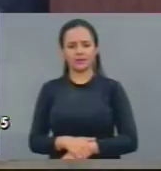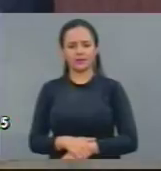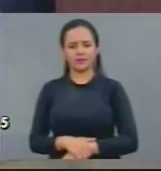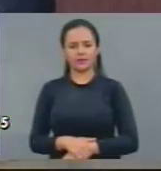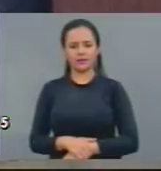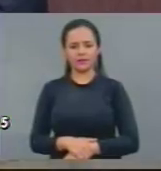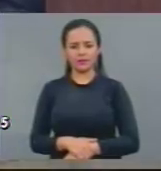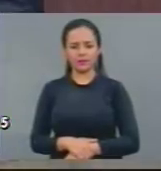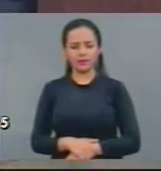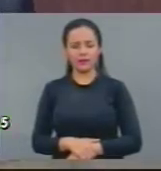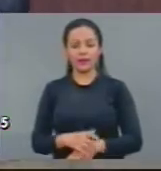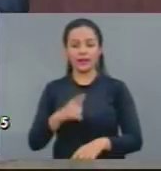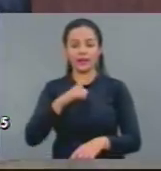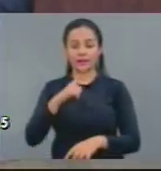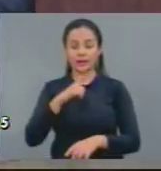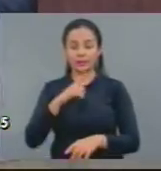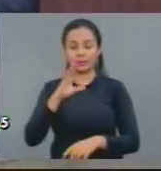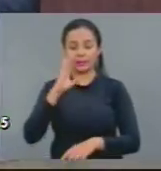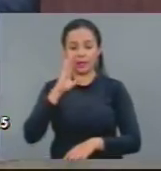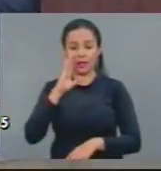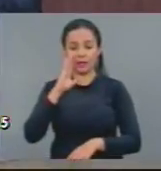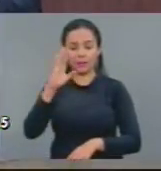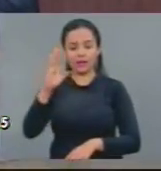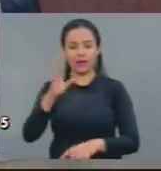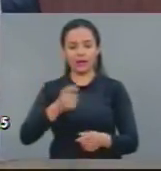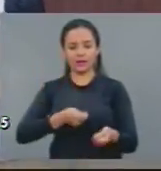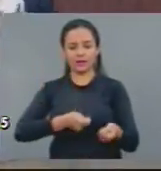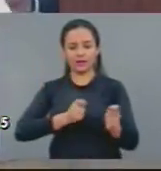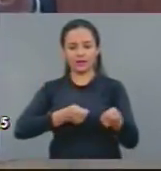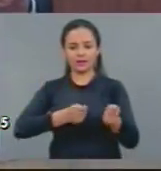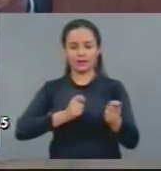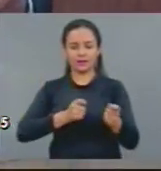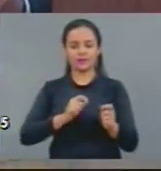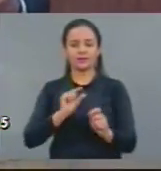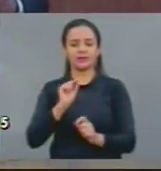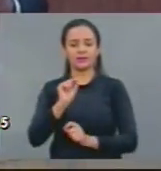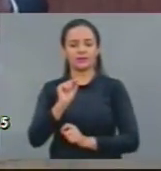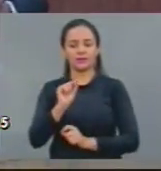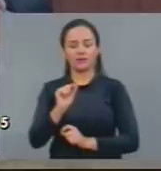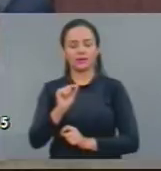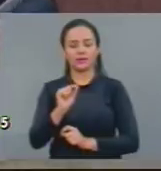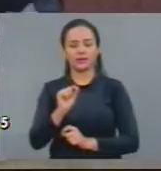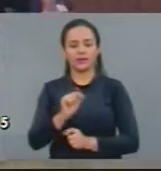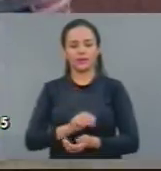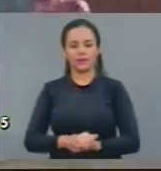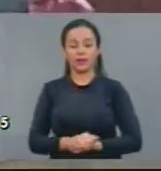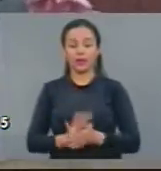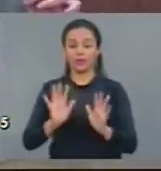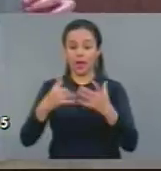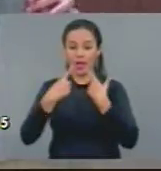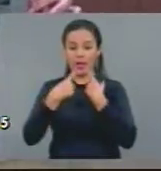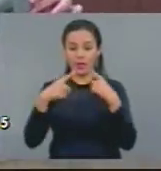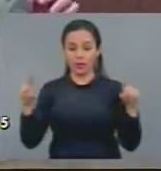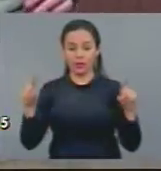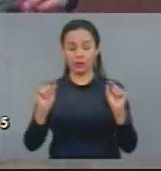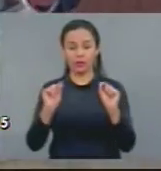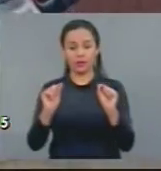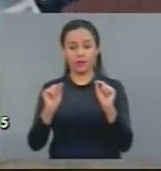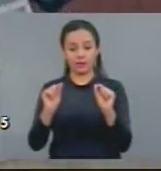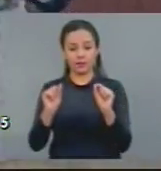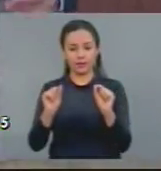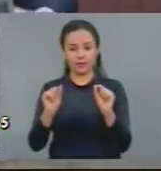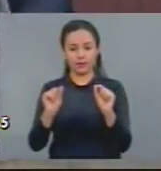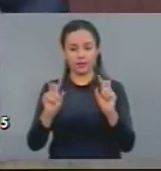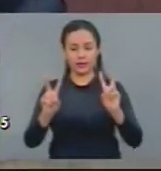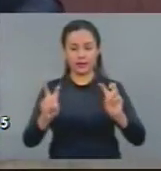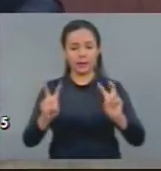carcinicultura em especial. Está aqui. Estado foi denunciado e aqui está